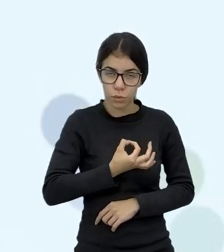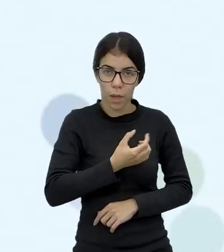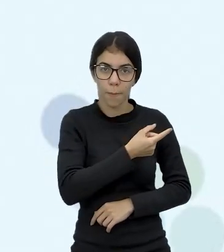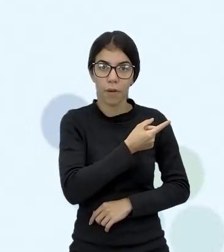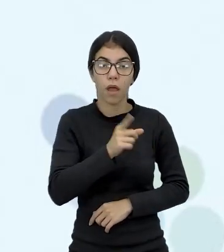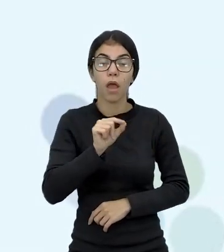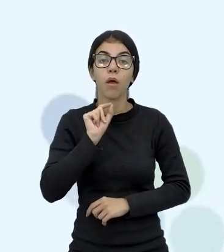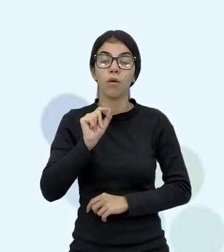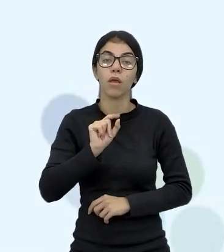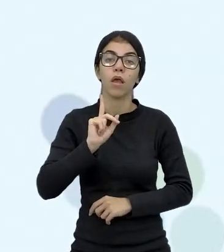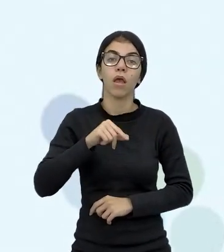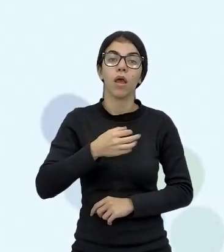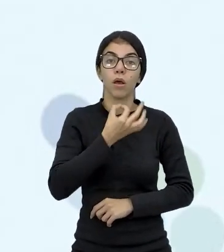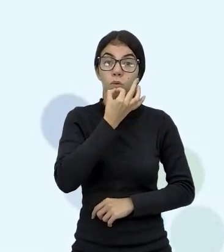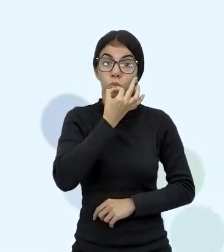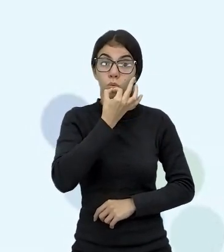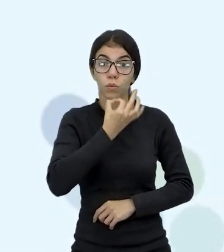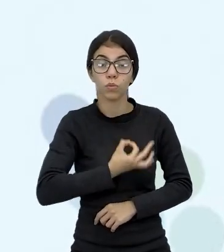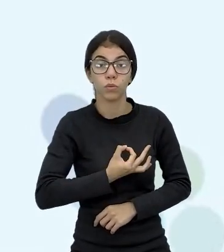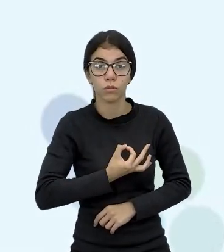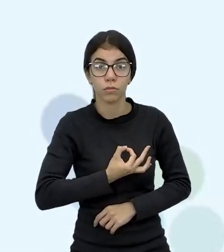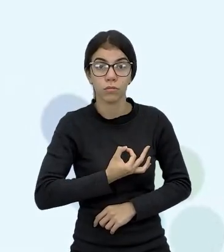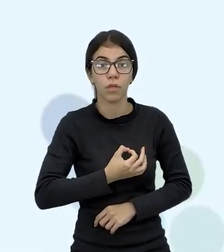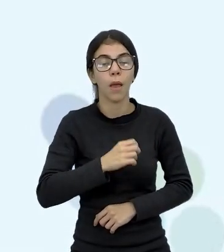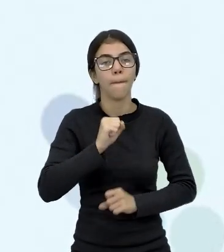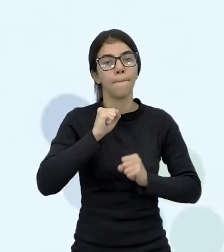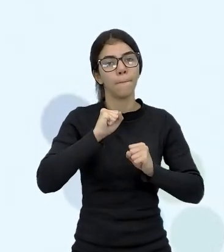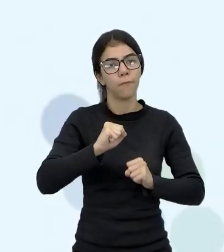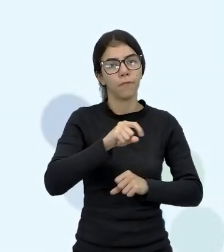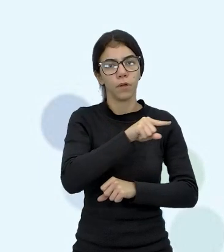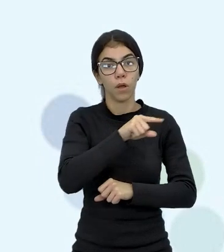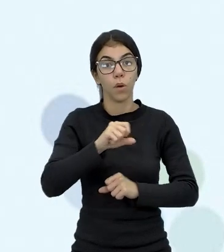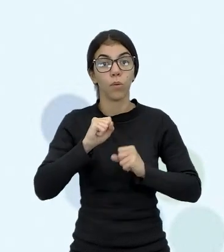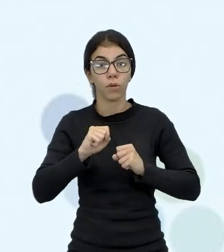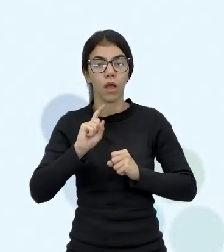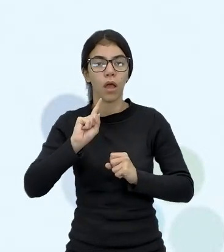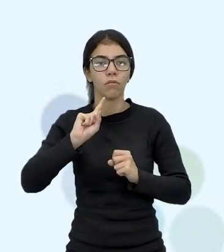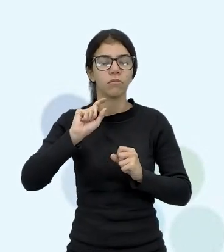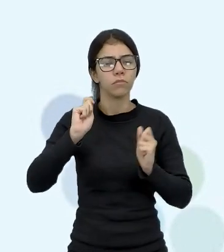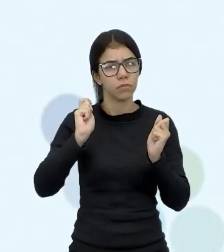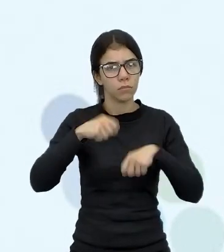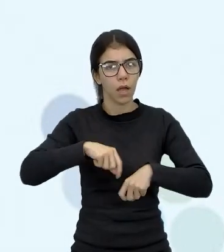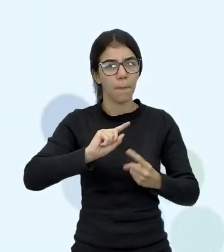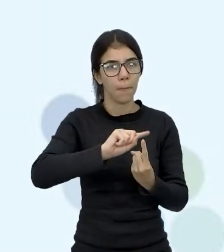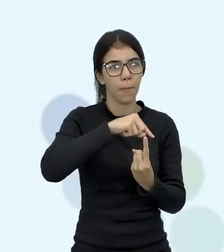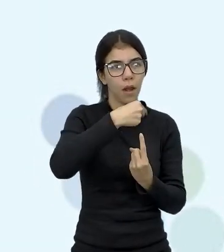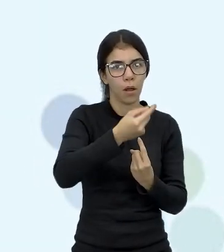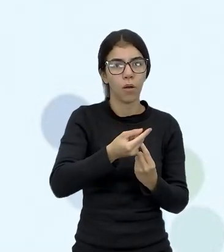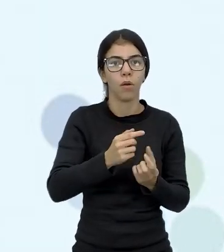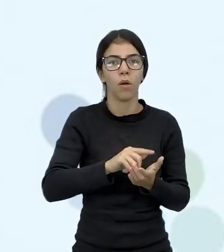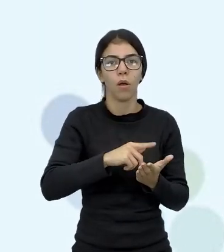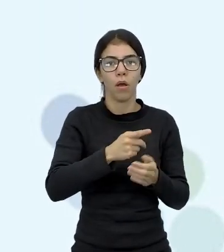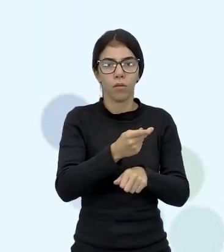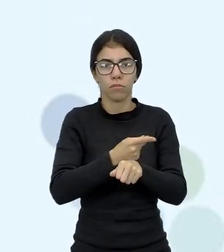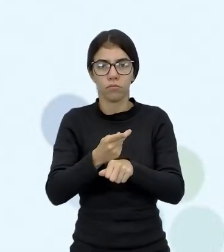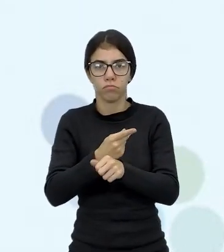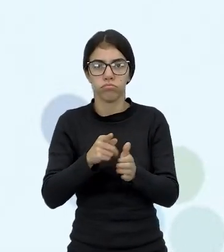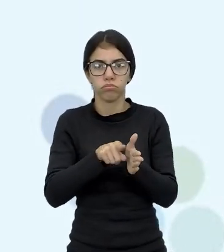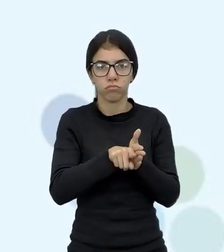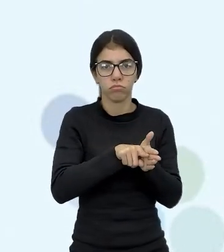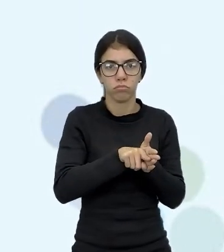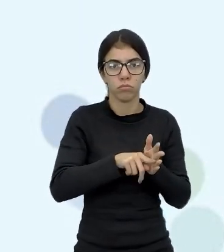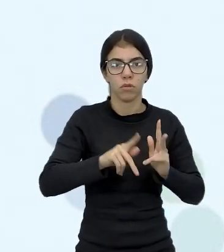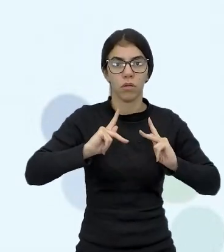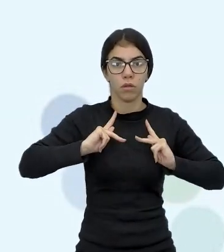é isso mesmo, é sugestão. Você pode procurar outros tipos de linguagem, inclusive linguagens que não são usadas